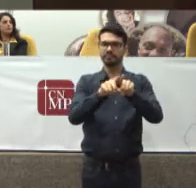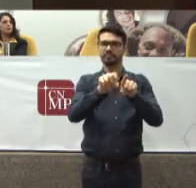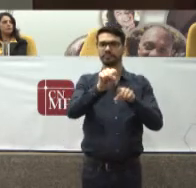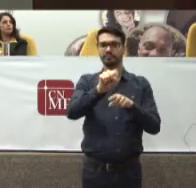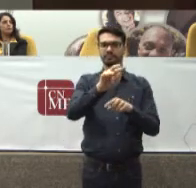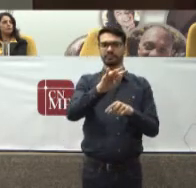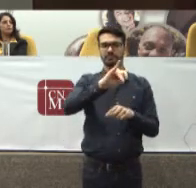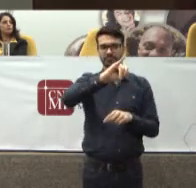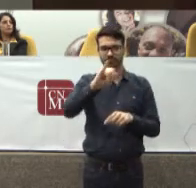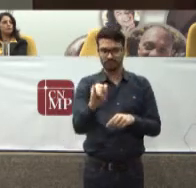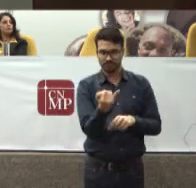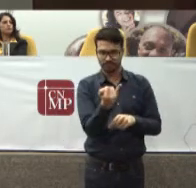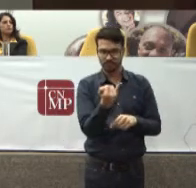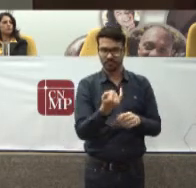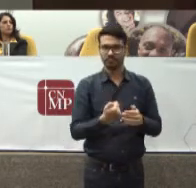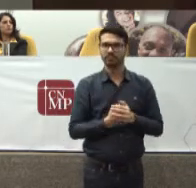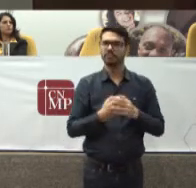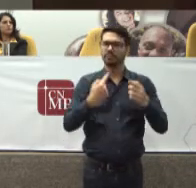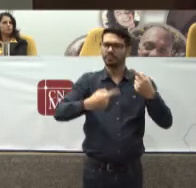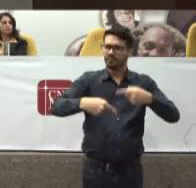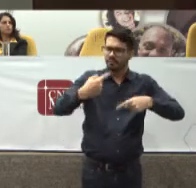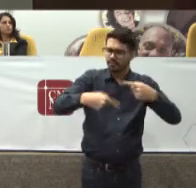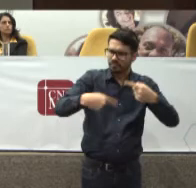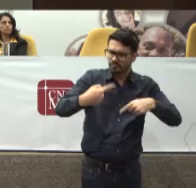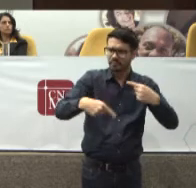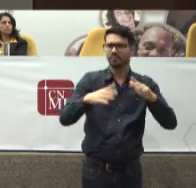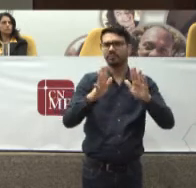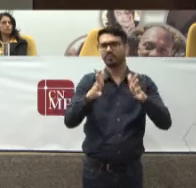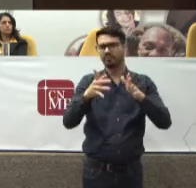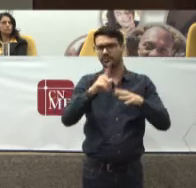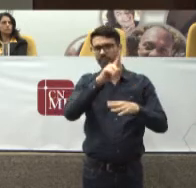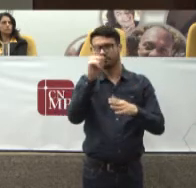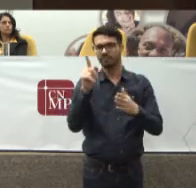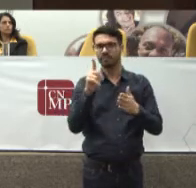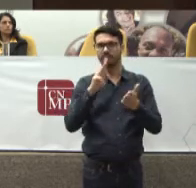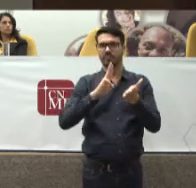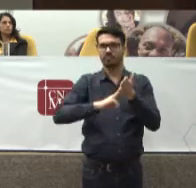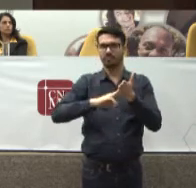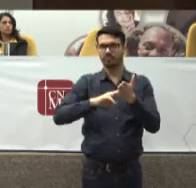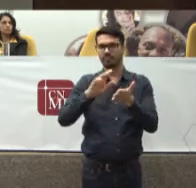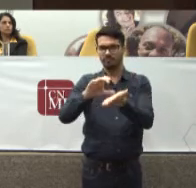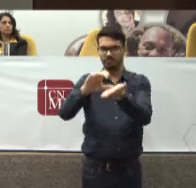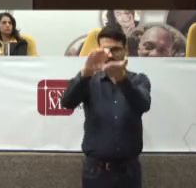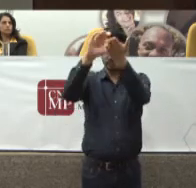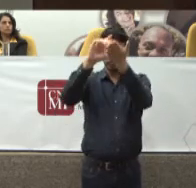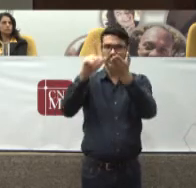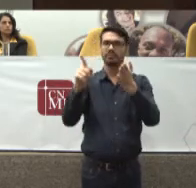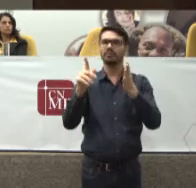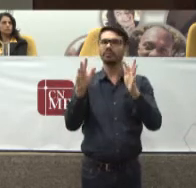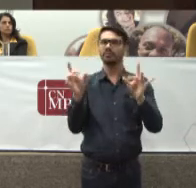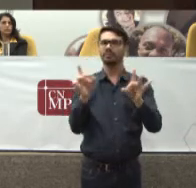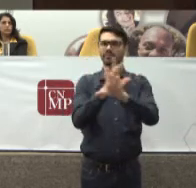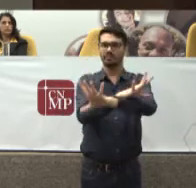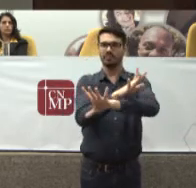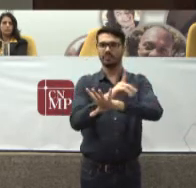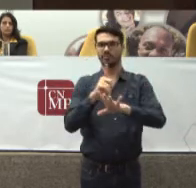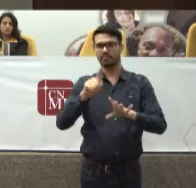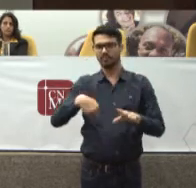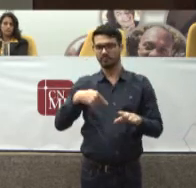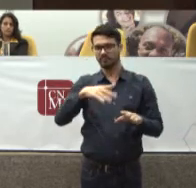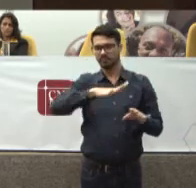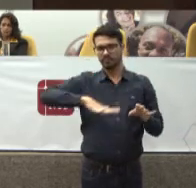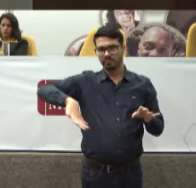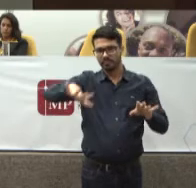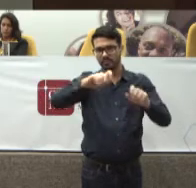Um debate Fomentado Pelo conselheiro Conclua o julgamento Do processo Com repercussão Geral